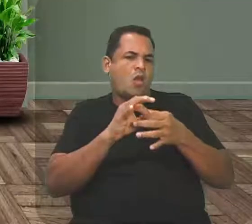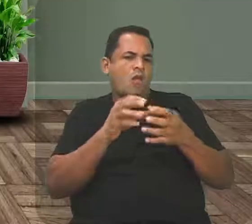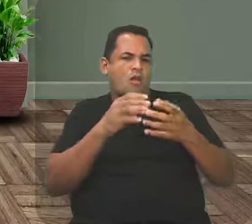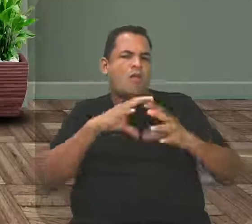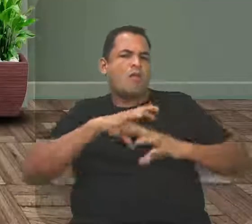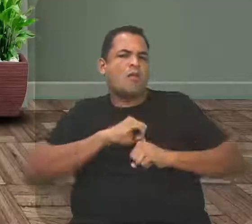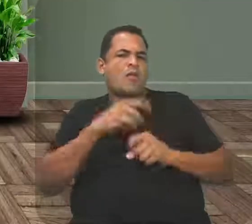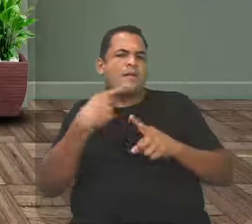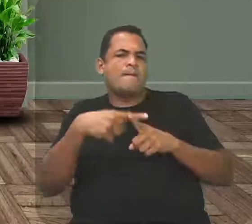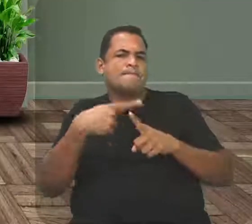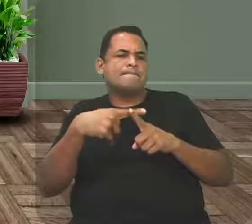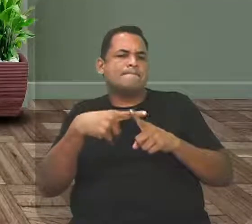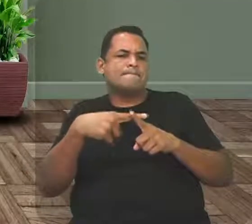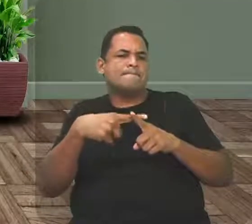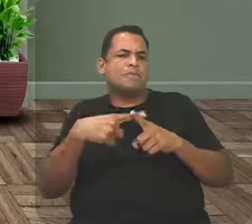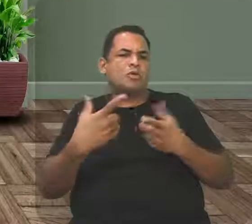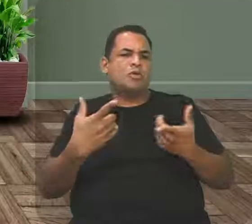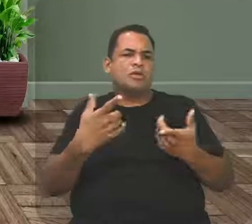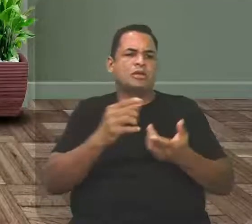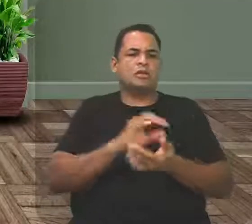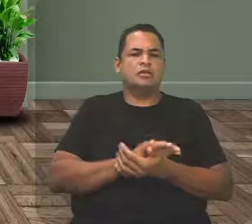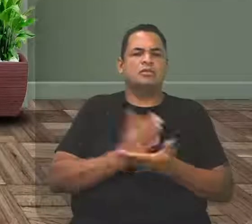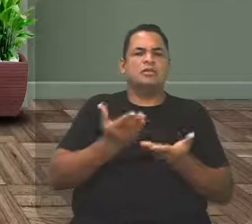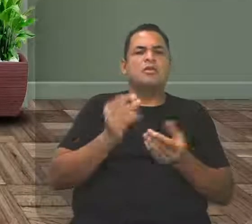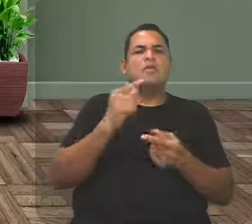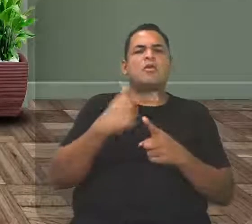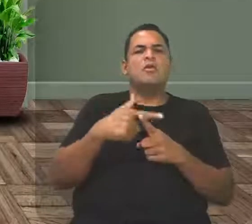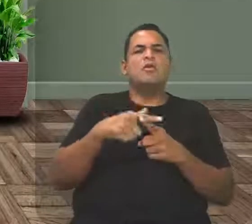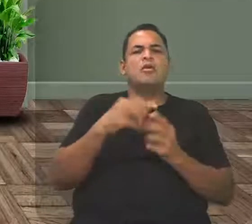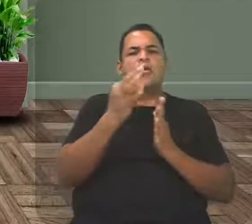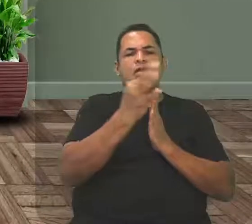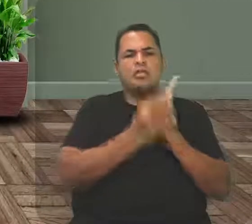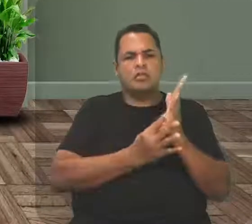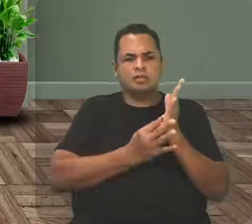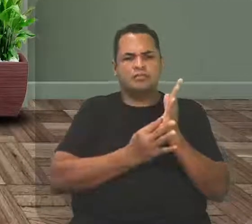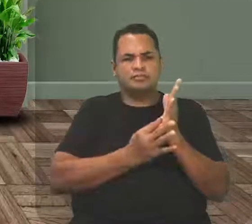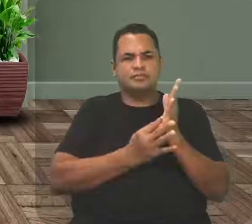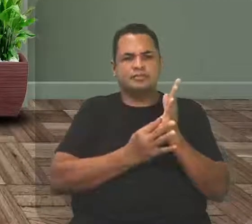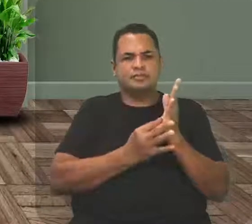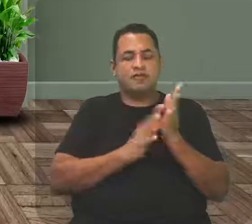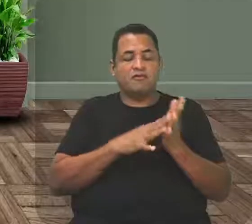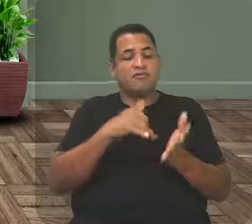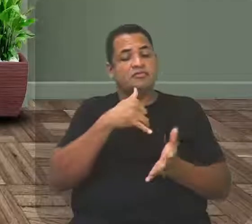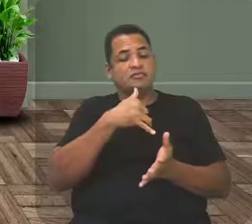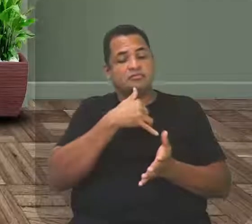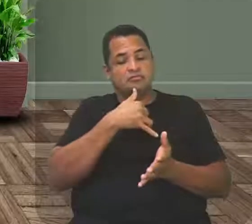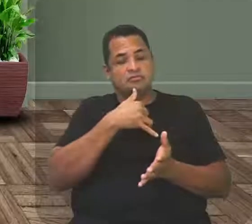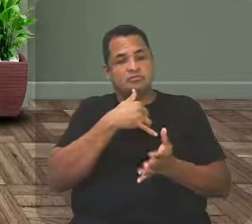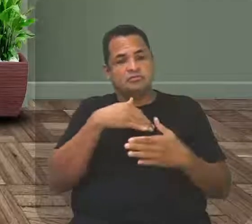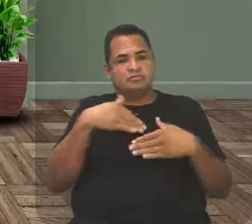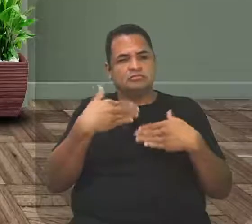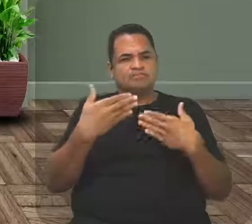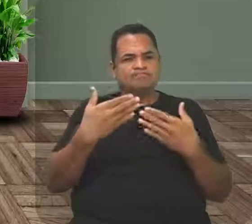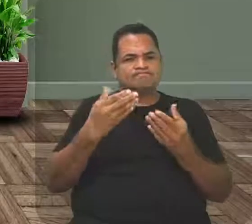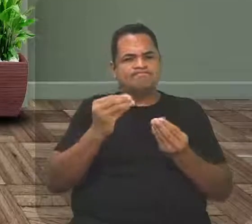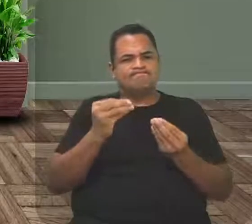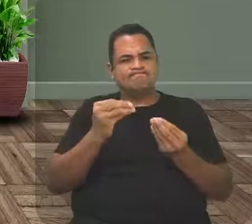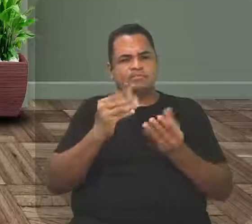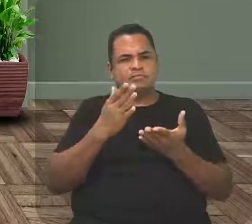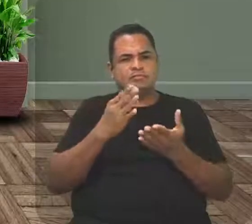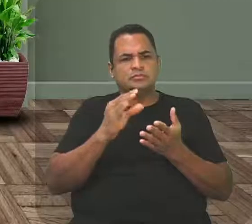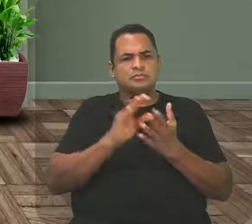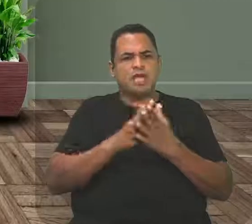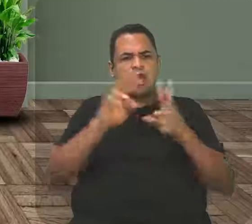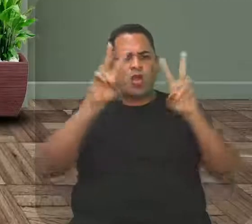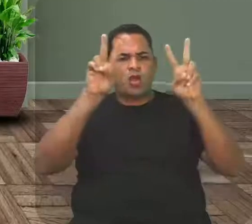compreender por que aquele texto vem daquele jeito tão, eu digo, triste, com aquela composição, com